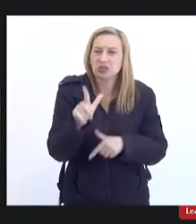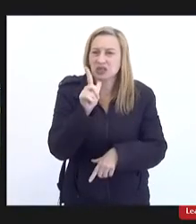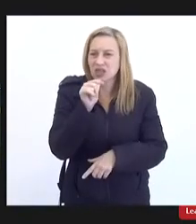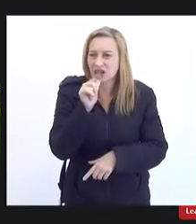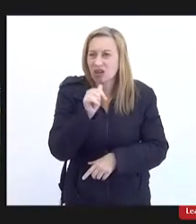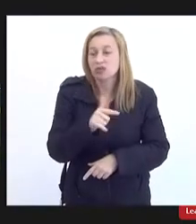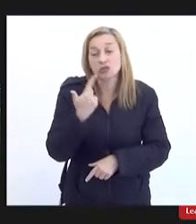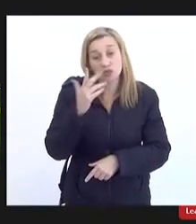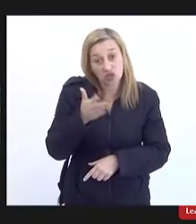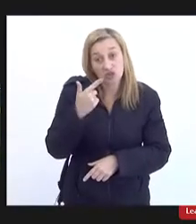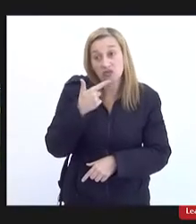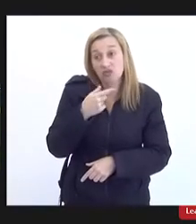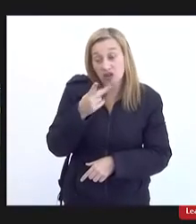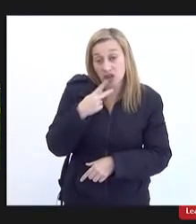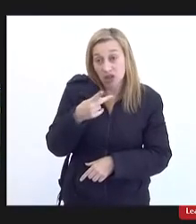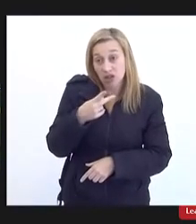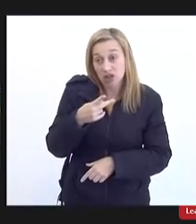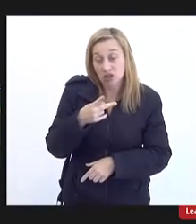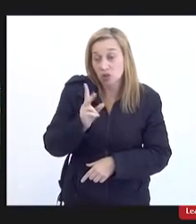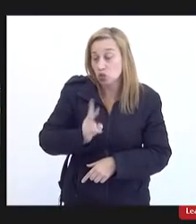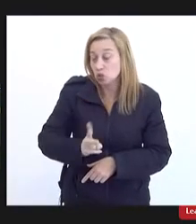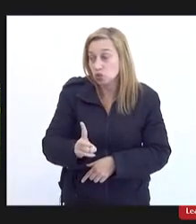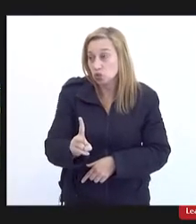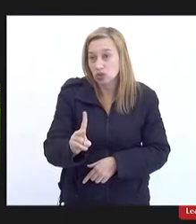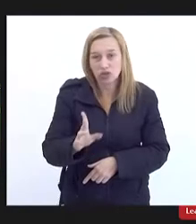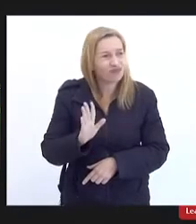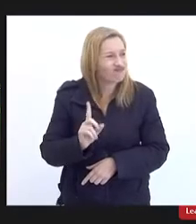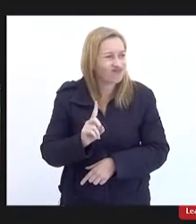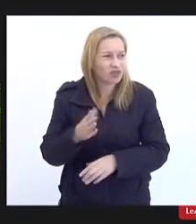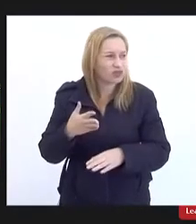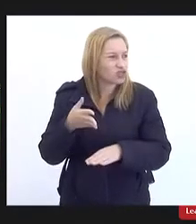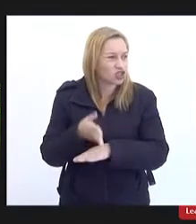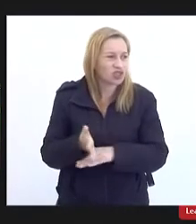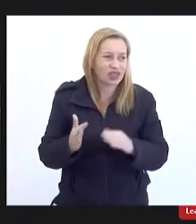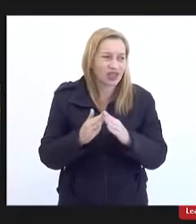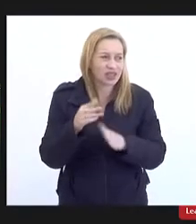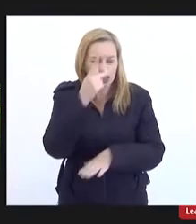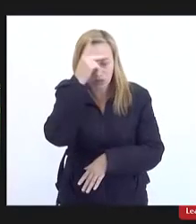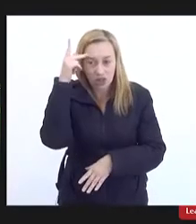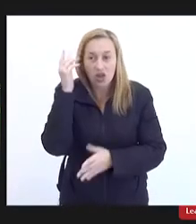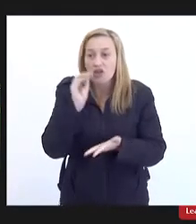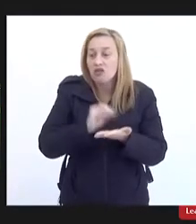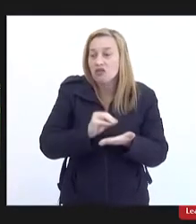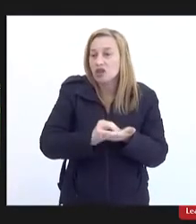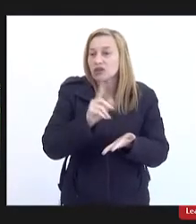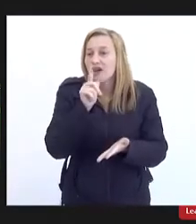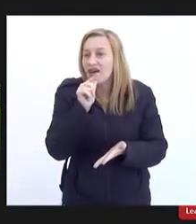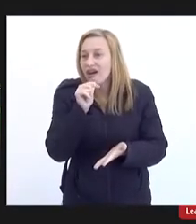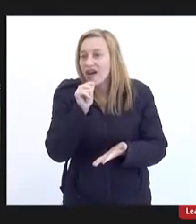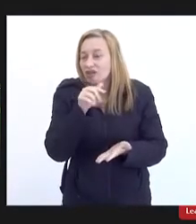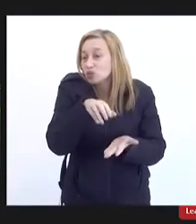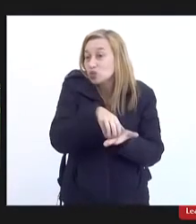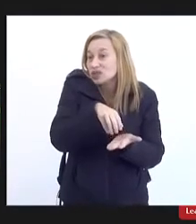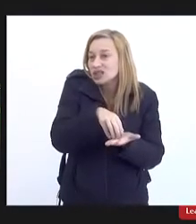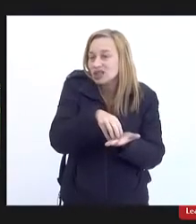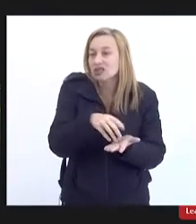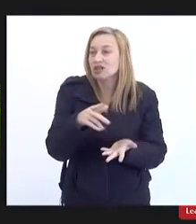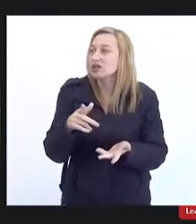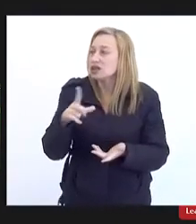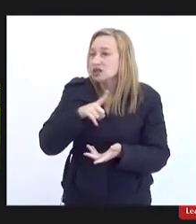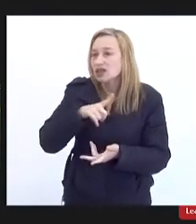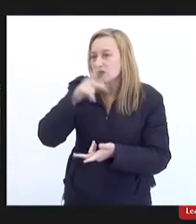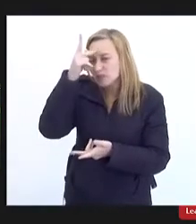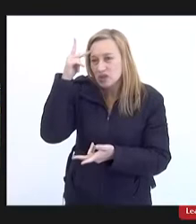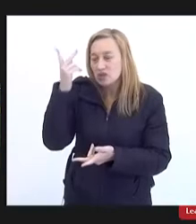porque como eu já disse continua não chegando nas casas nas casas das pessoas falta água no centro essa semana mesmo tinha gente reclamando de